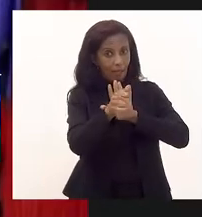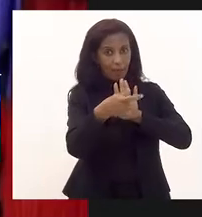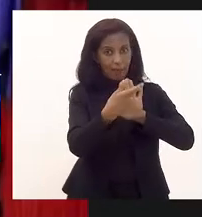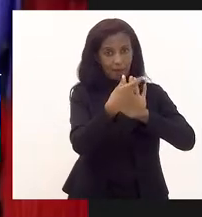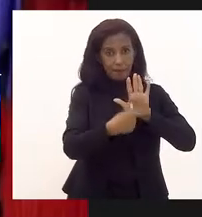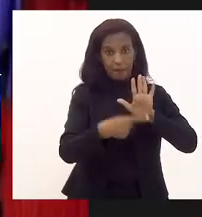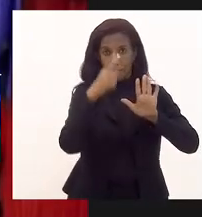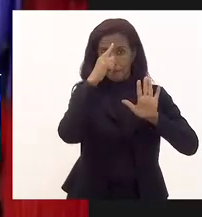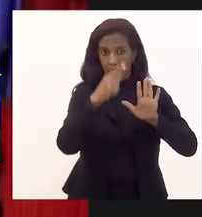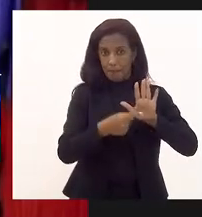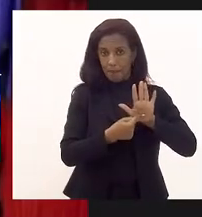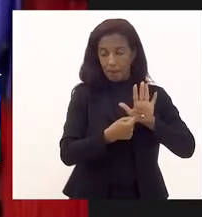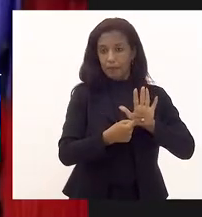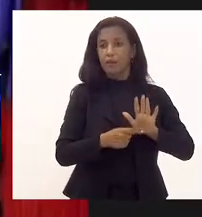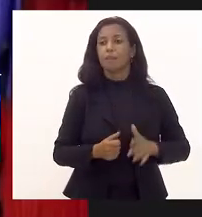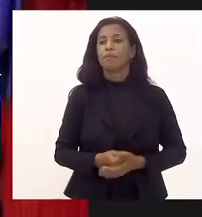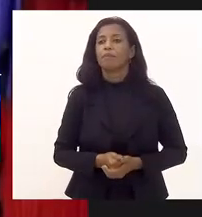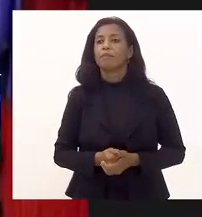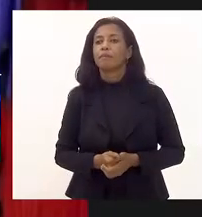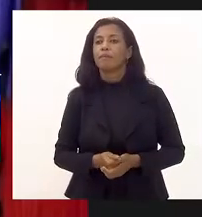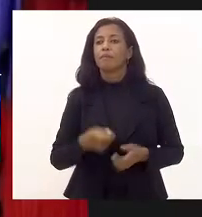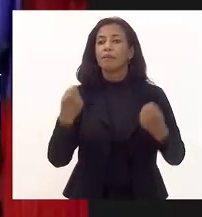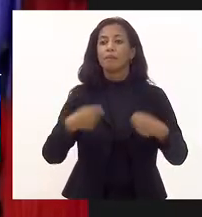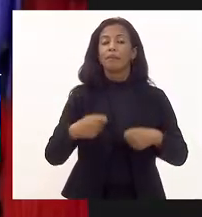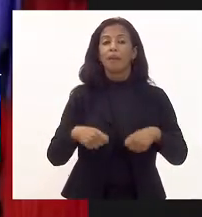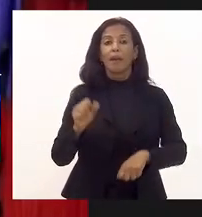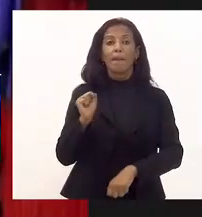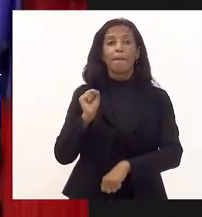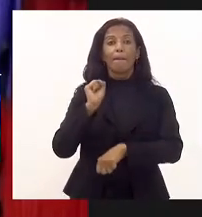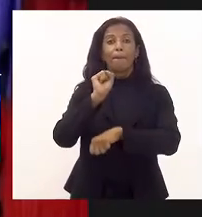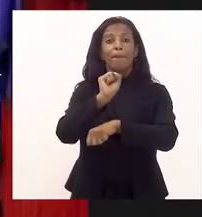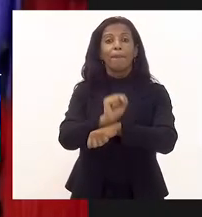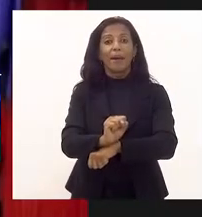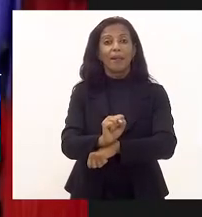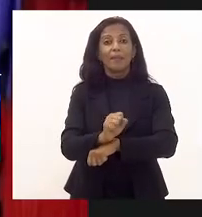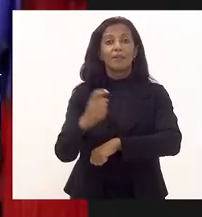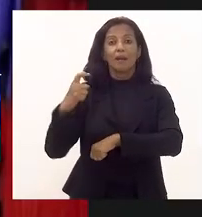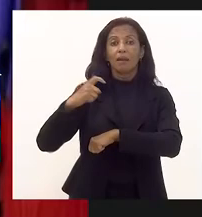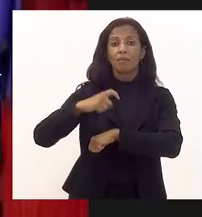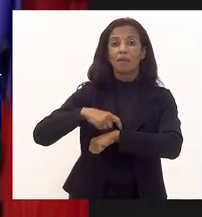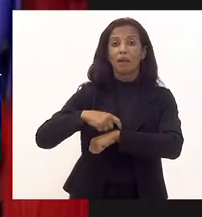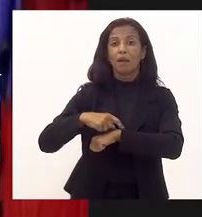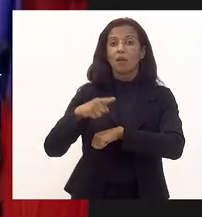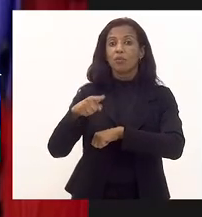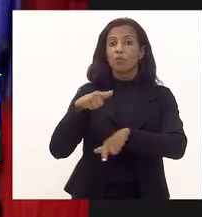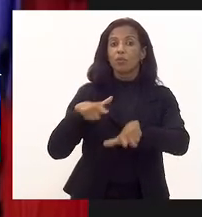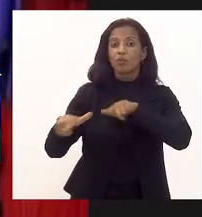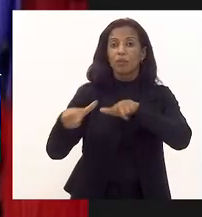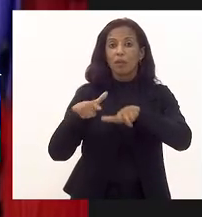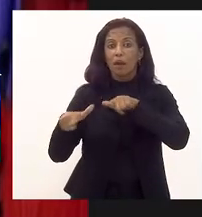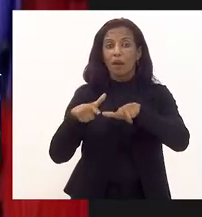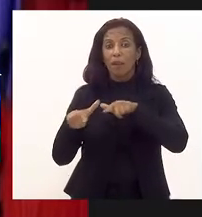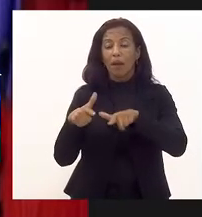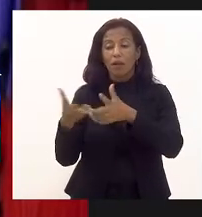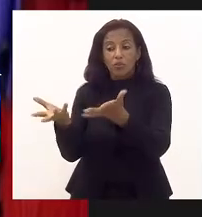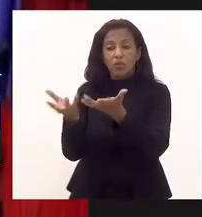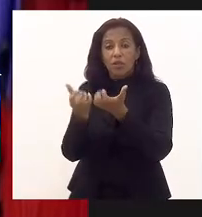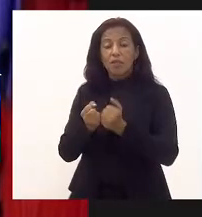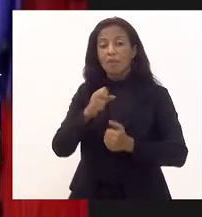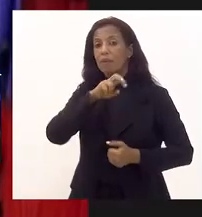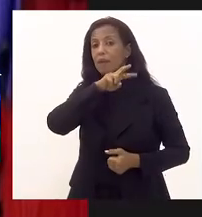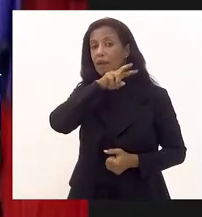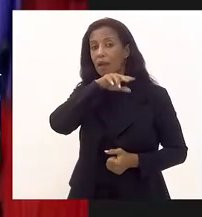nas considerações supracitadas que deverá paralisar imediatamente as atividades de recebimento de